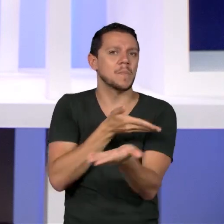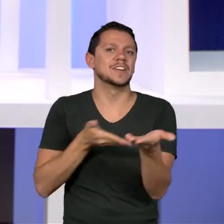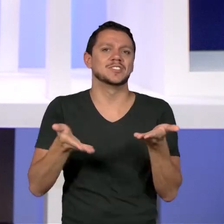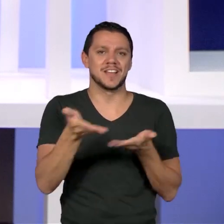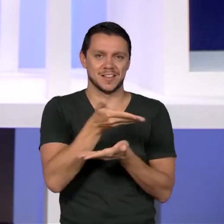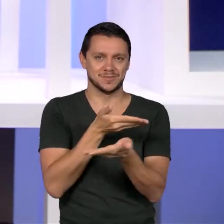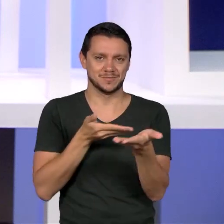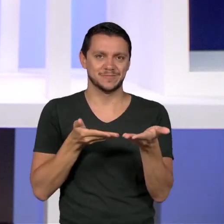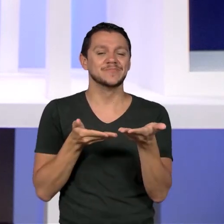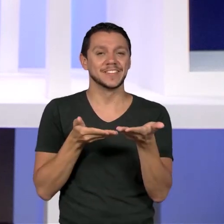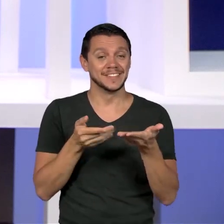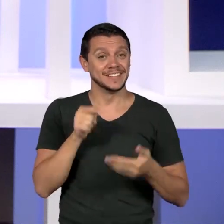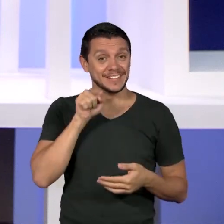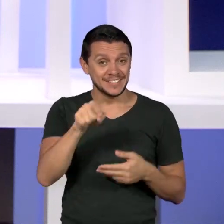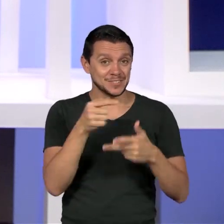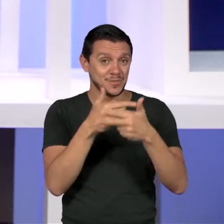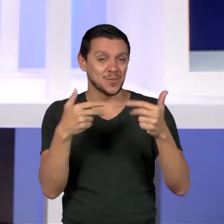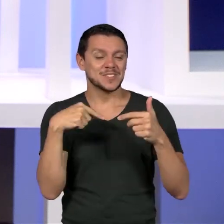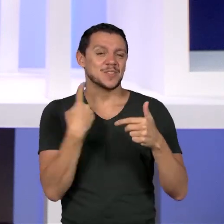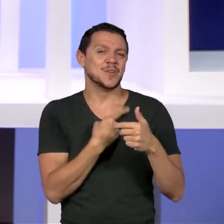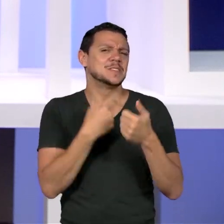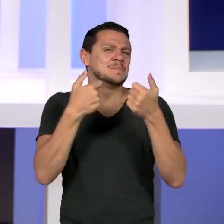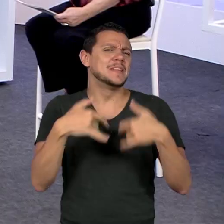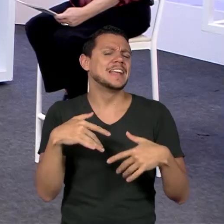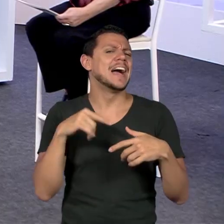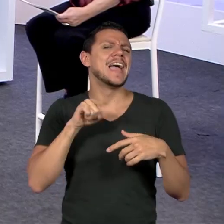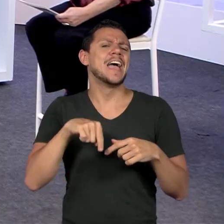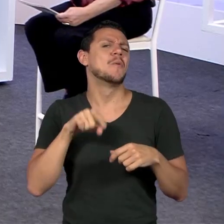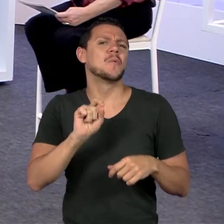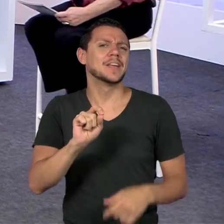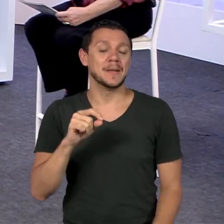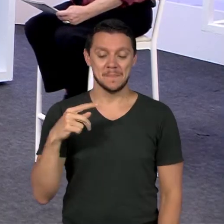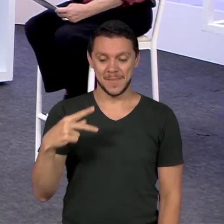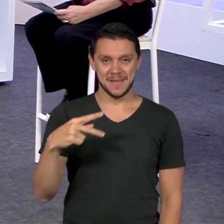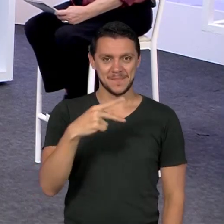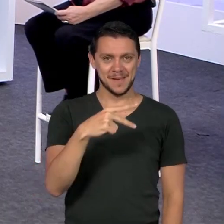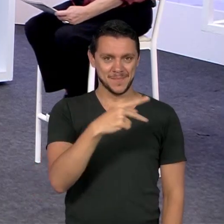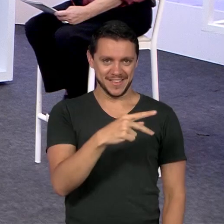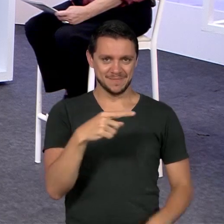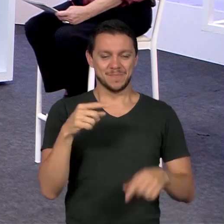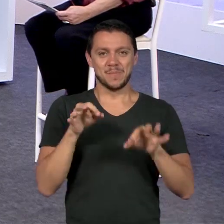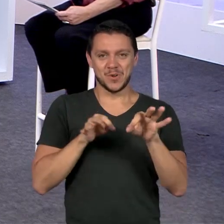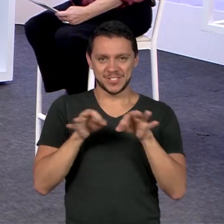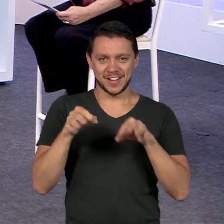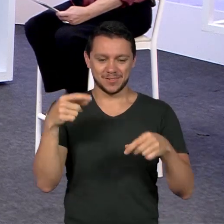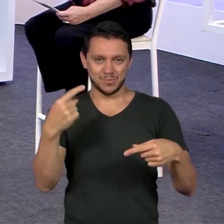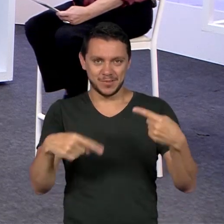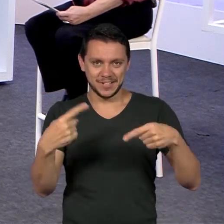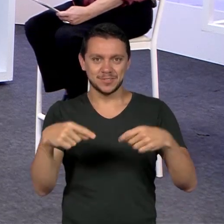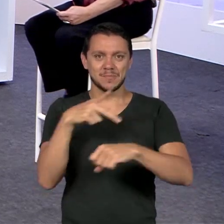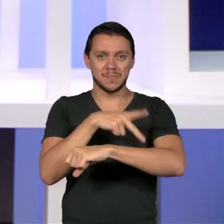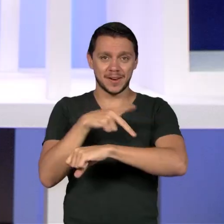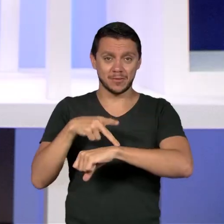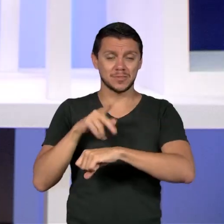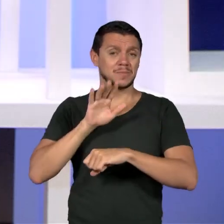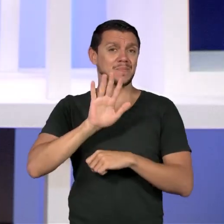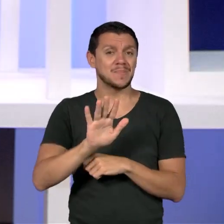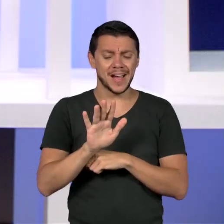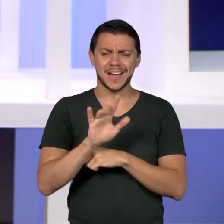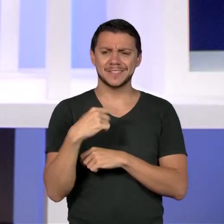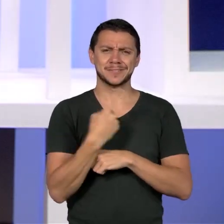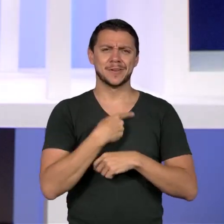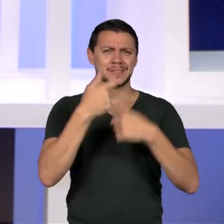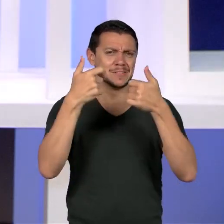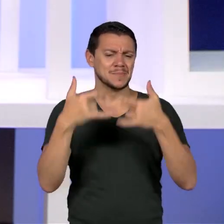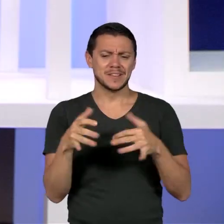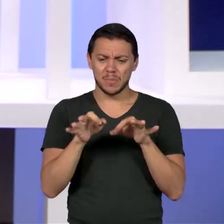que a gente chama de PPP, de projeto político-pedagógico, mas estamos falando de um projeto da